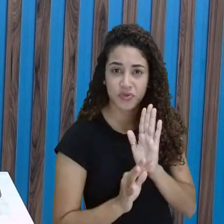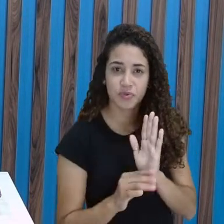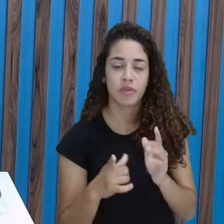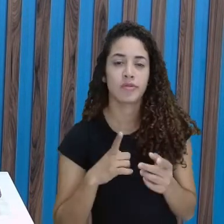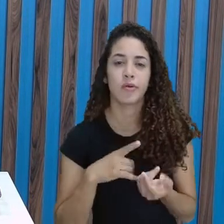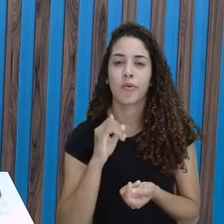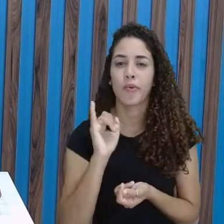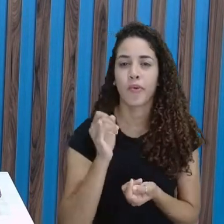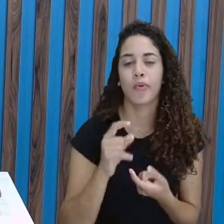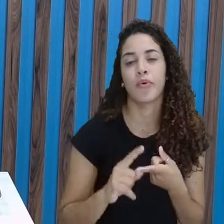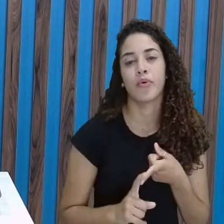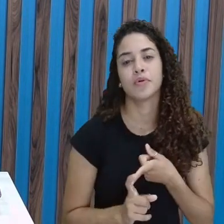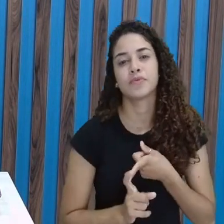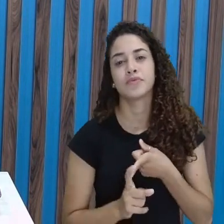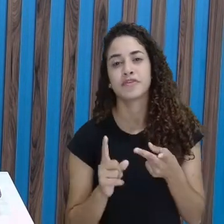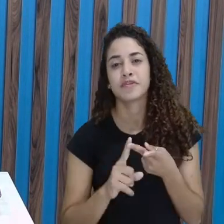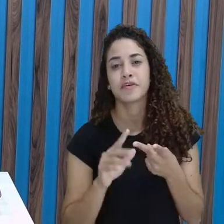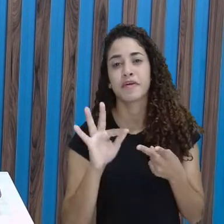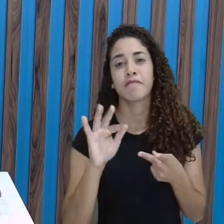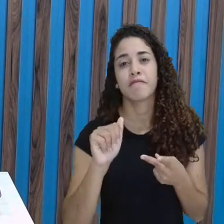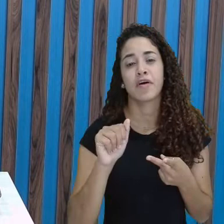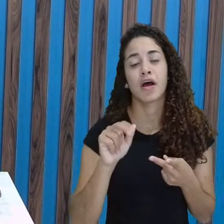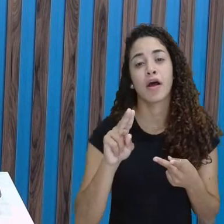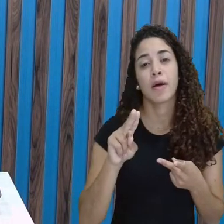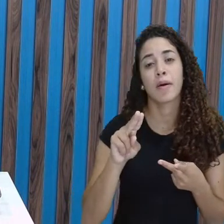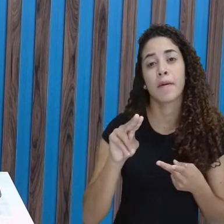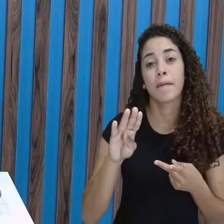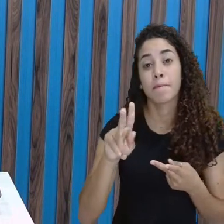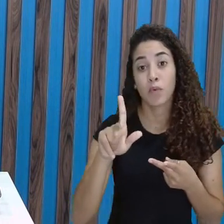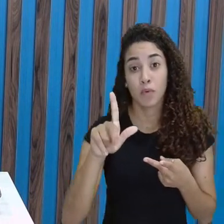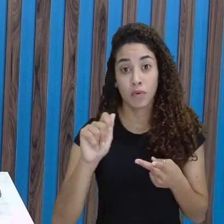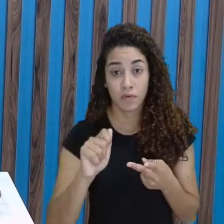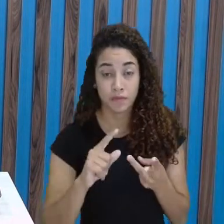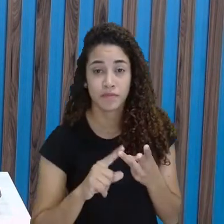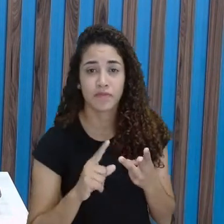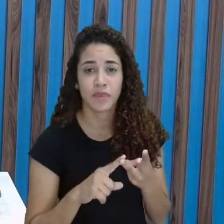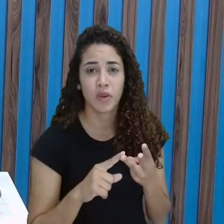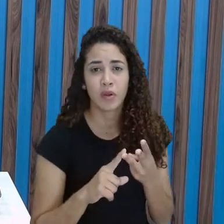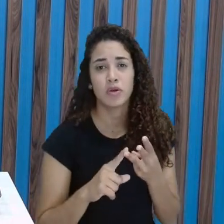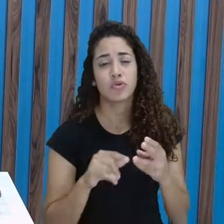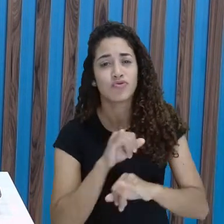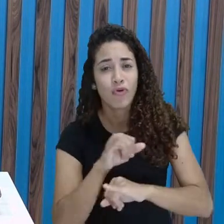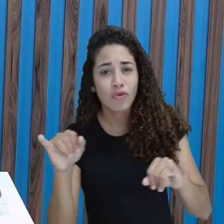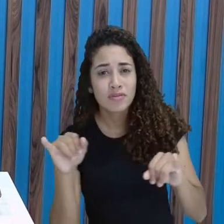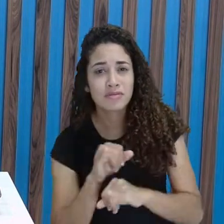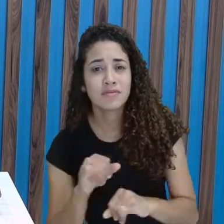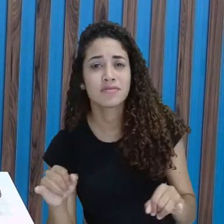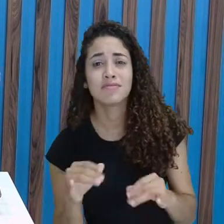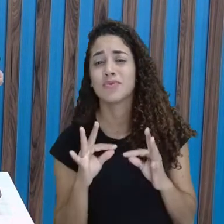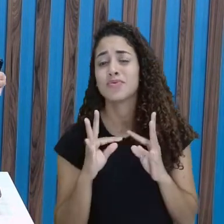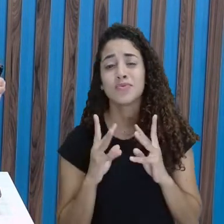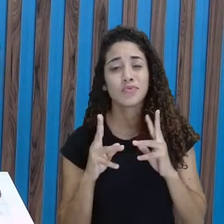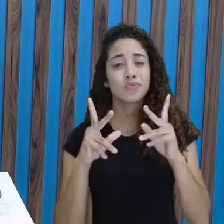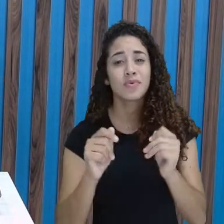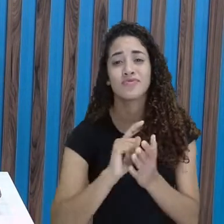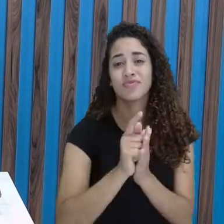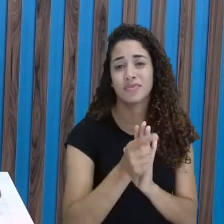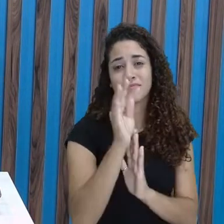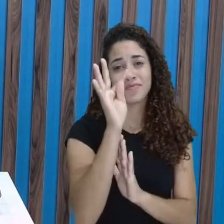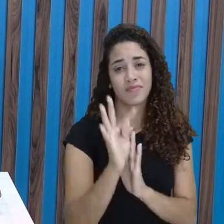contos, já vimos fábulas, notícias e todos esses tipos de gênero textual.